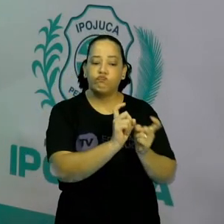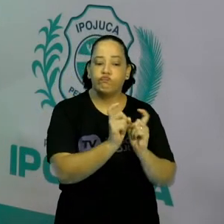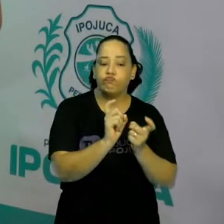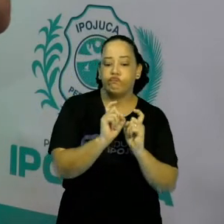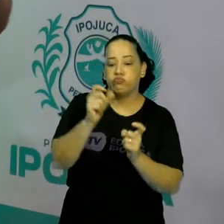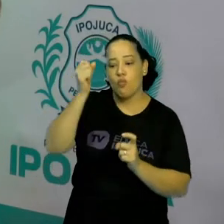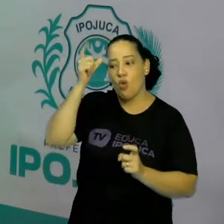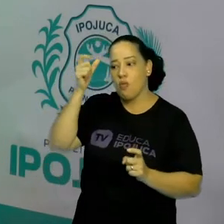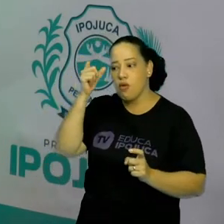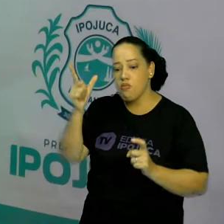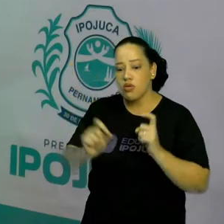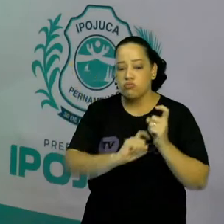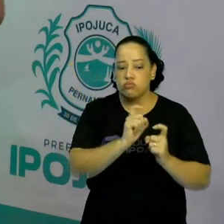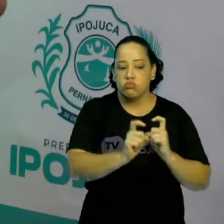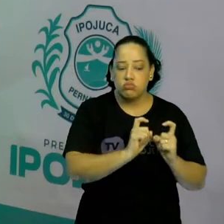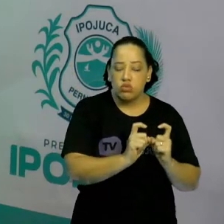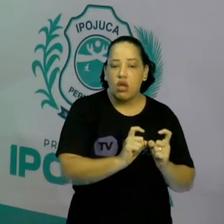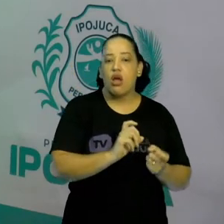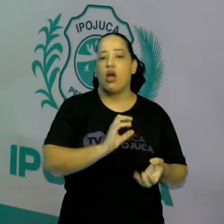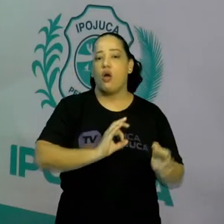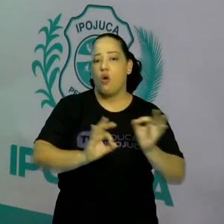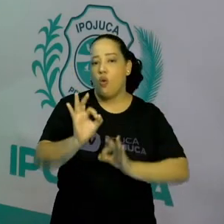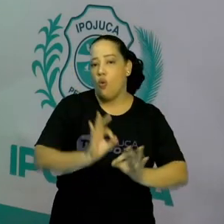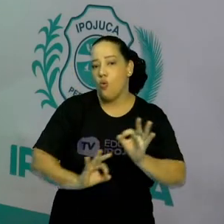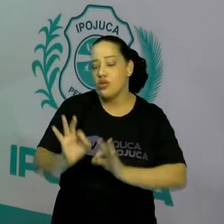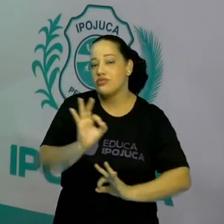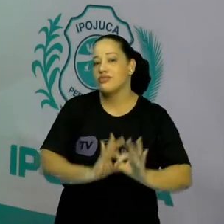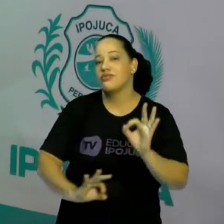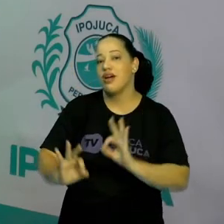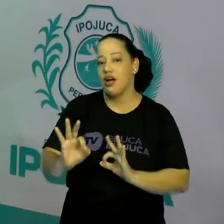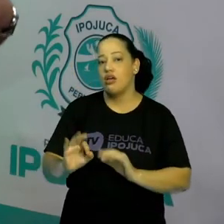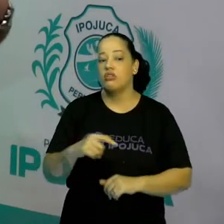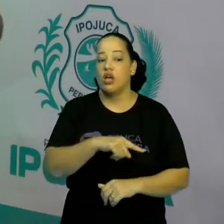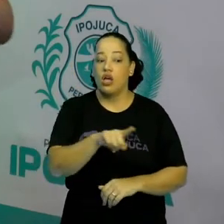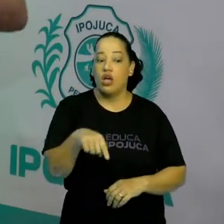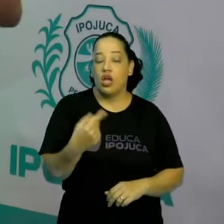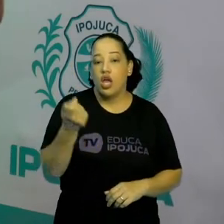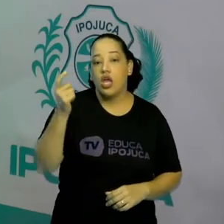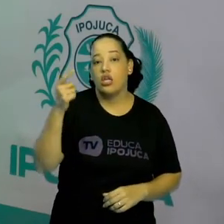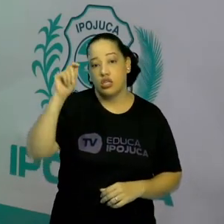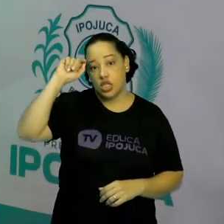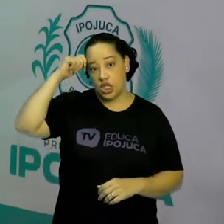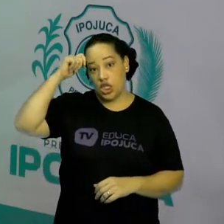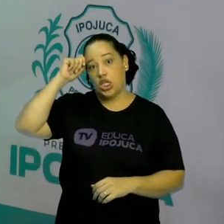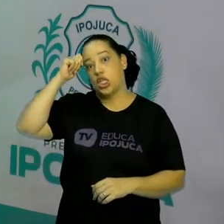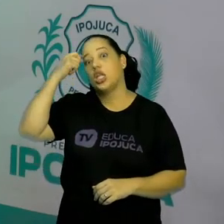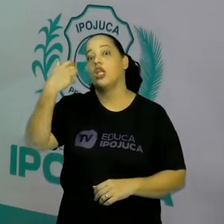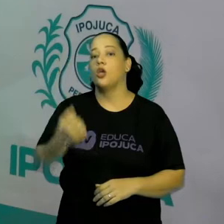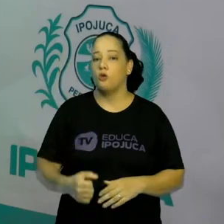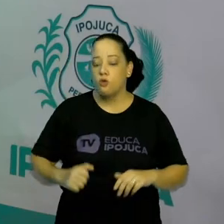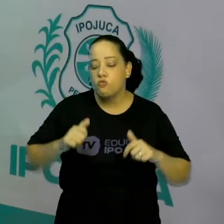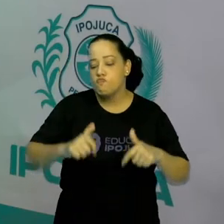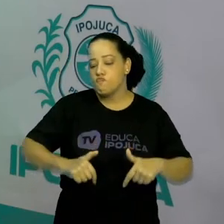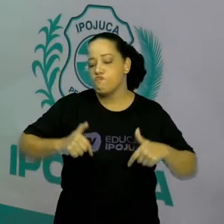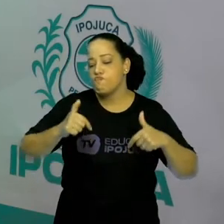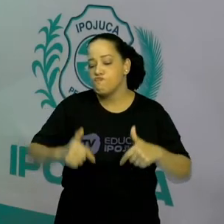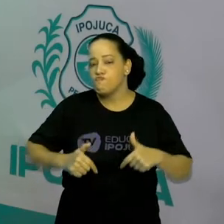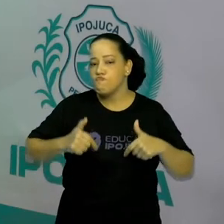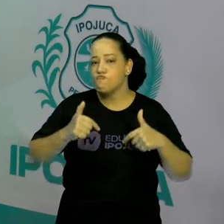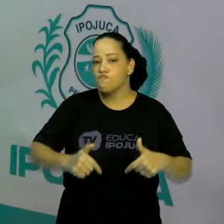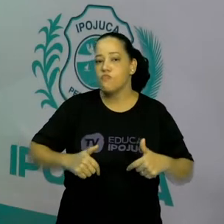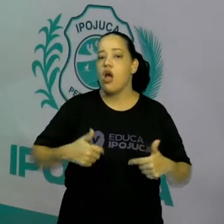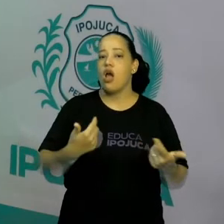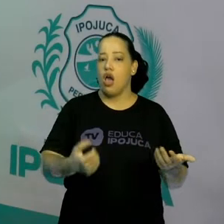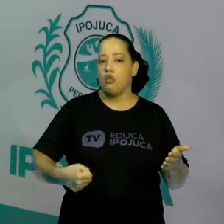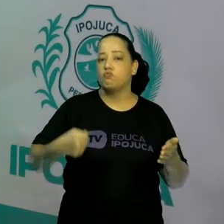E assim se organizava. Então, os negros, apesar da exclusão, eles lutaram durante a República Velha para se fazer